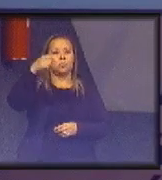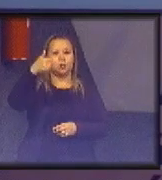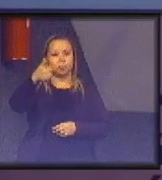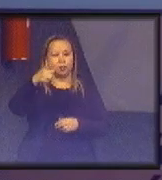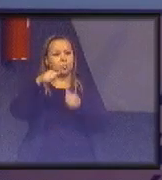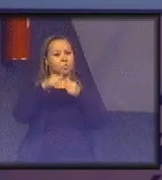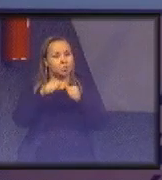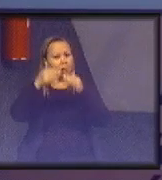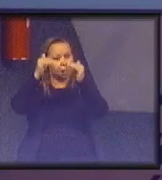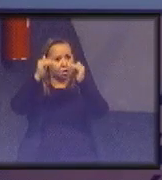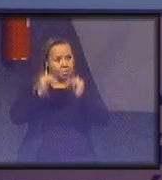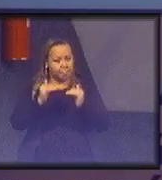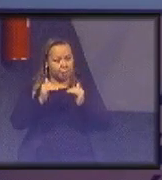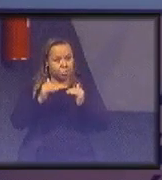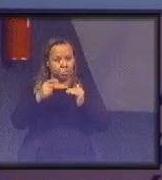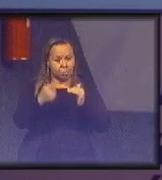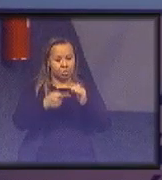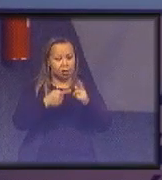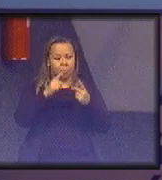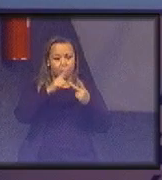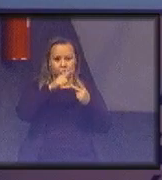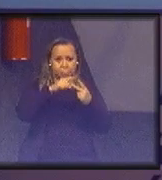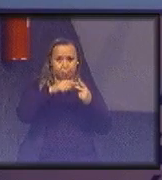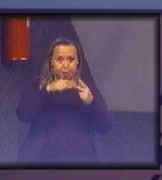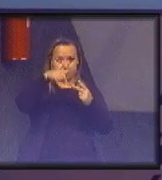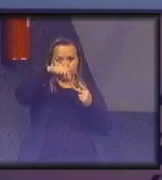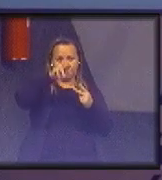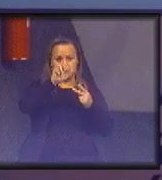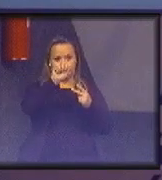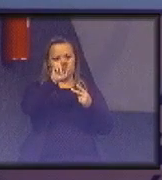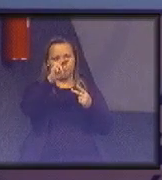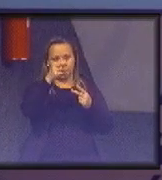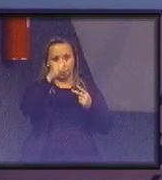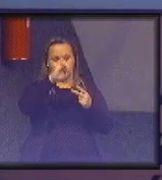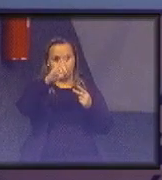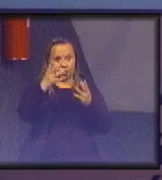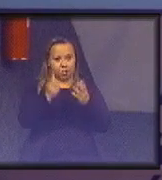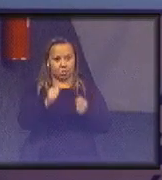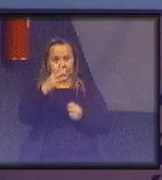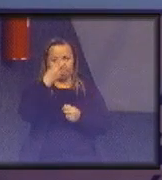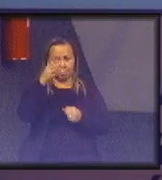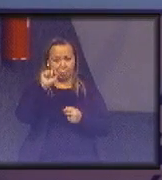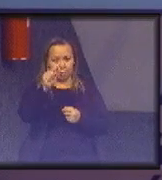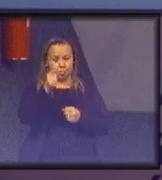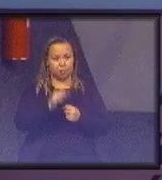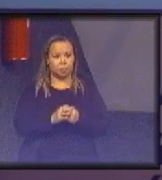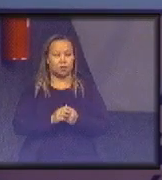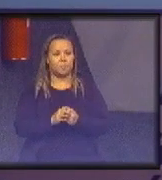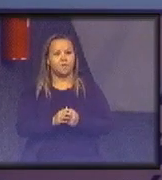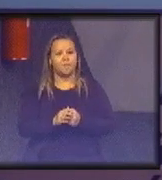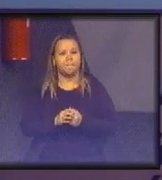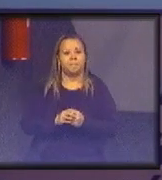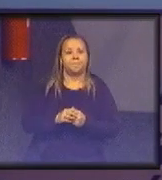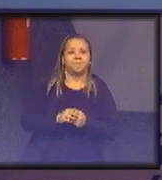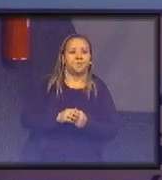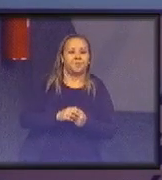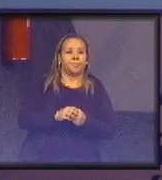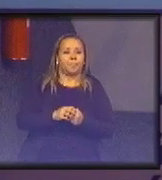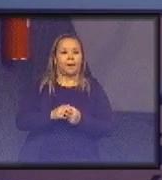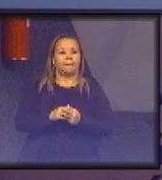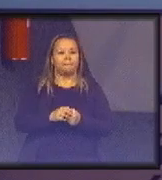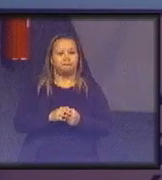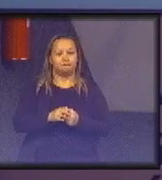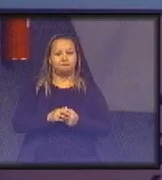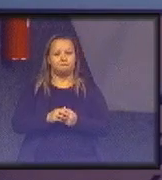está abaixo do primeiro quartil, recebe 10 pontos. TRE-DF, 3,9, então, ele está entre 3,4 e 4,5.